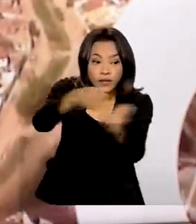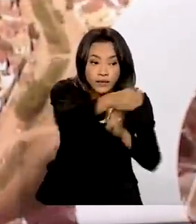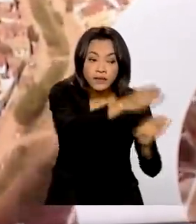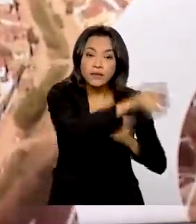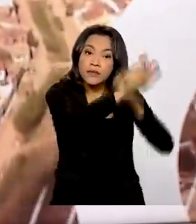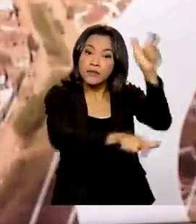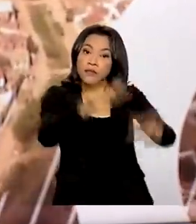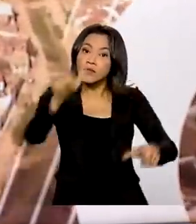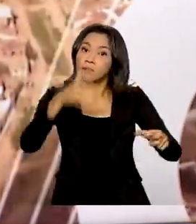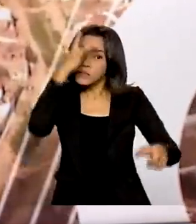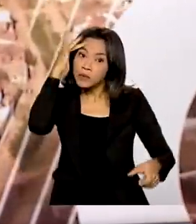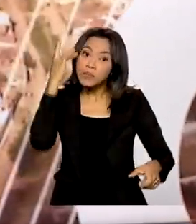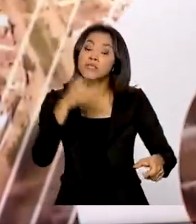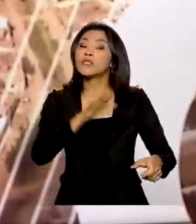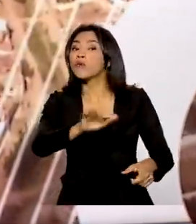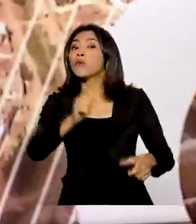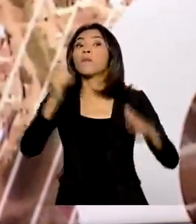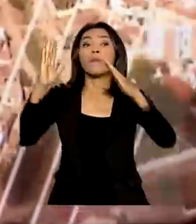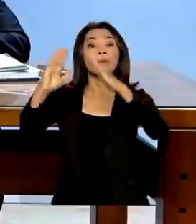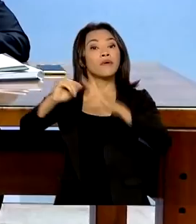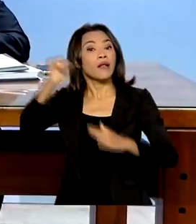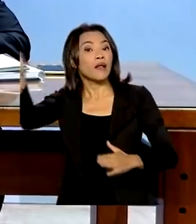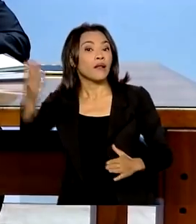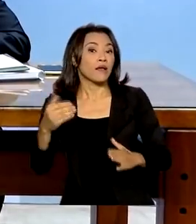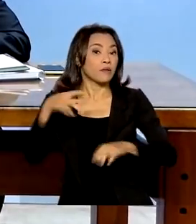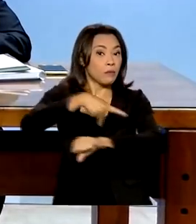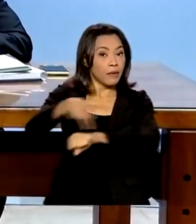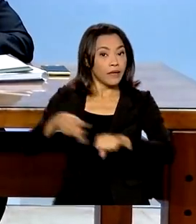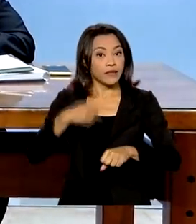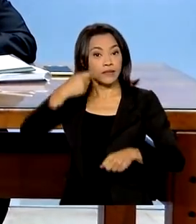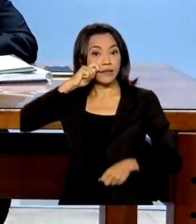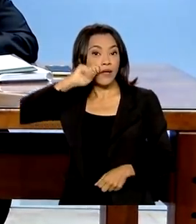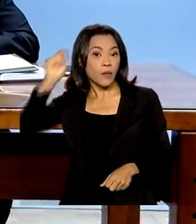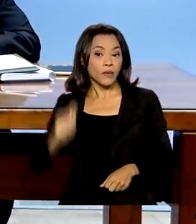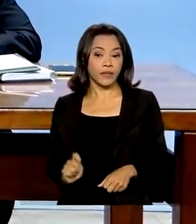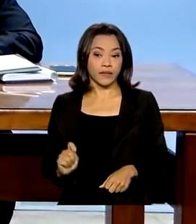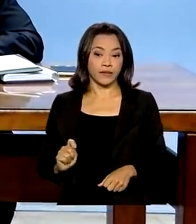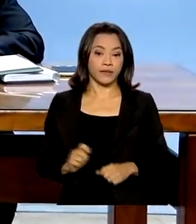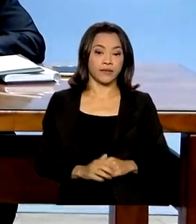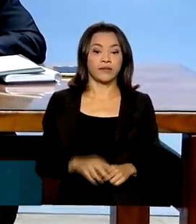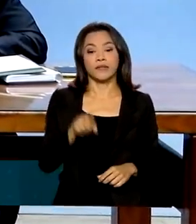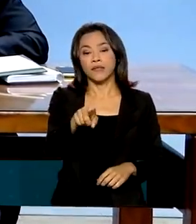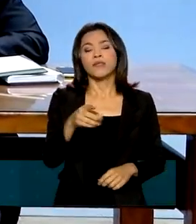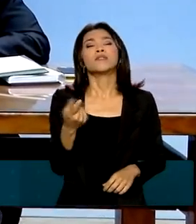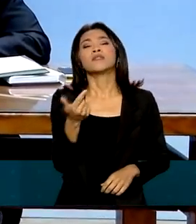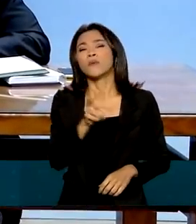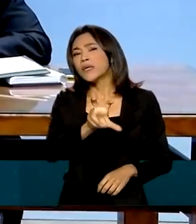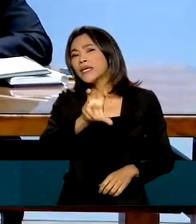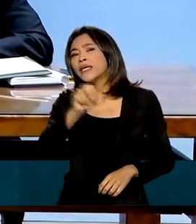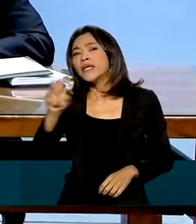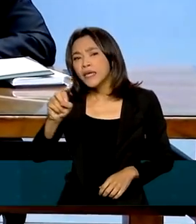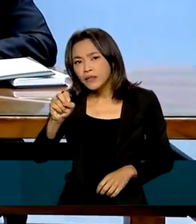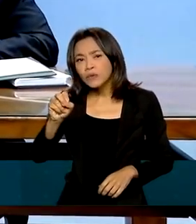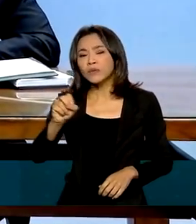Ucrânia e precisam deixar o país. Segundo o Itamaraty, são cerca de 500 brasileiros no país do leste